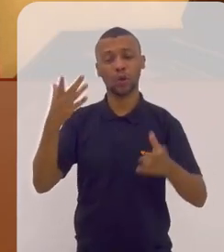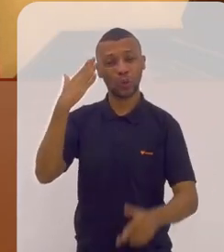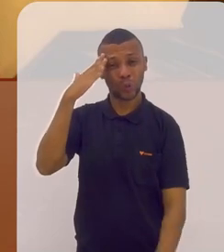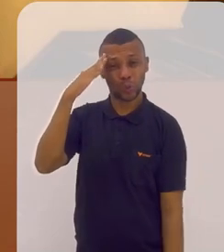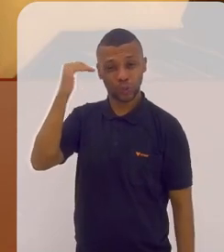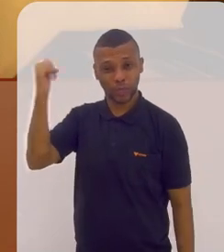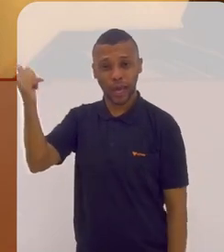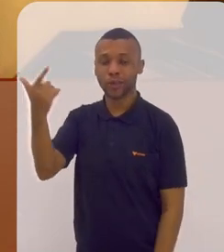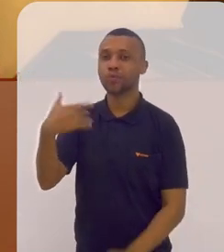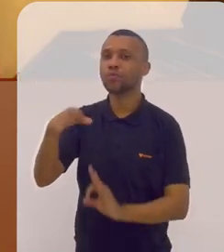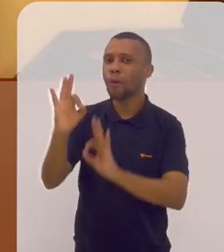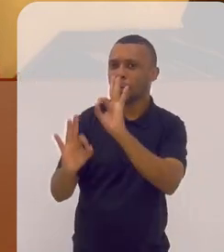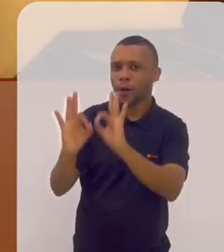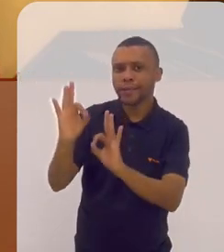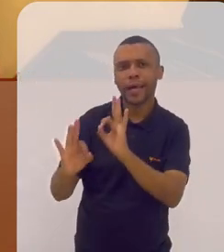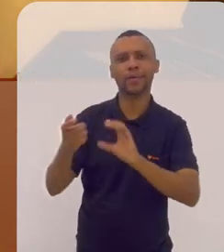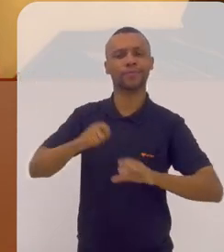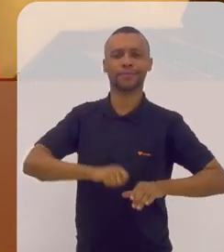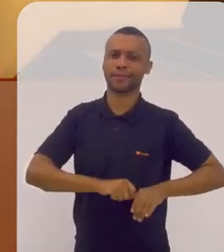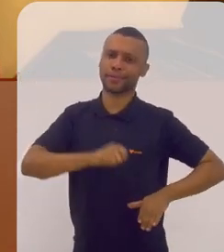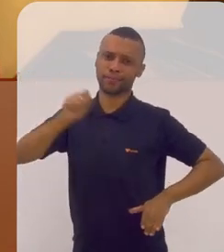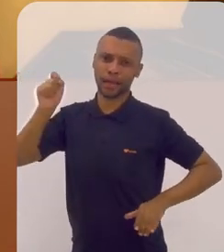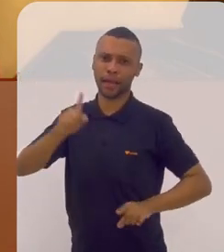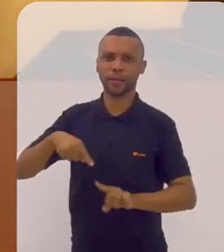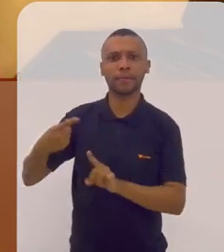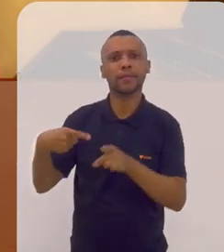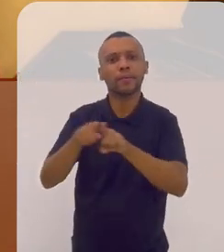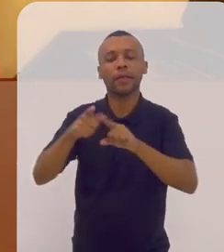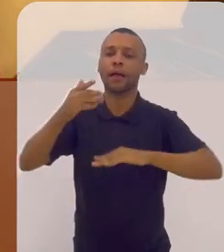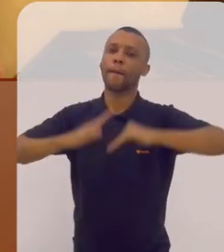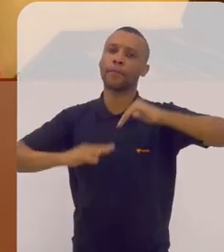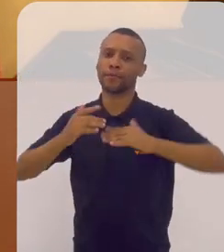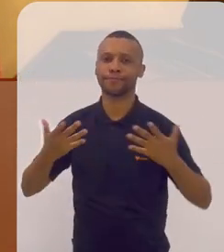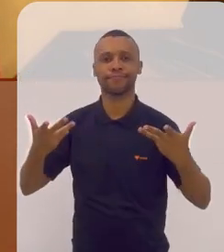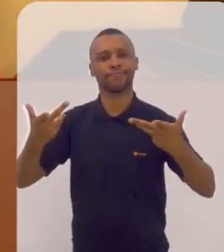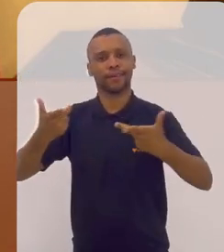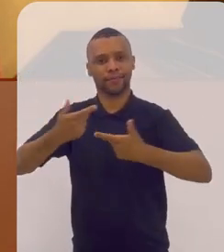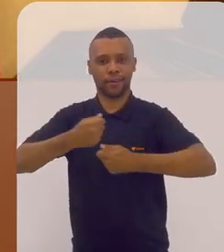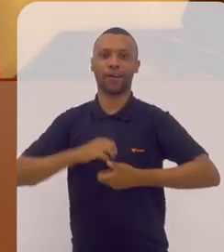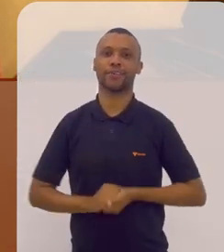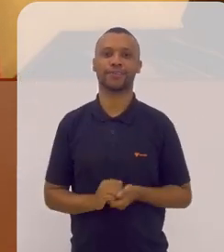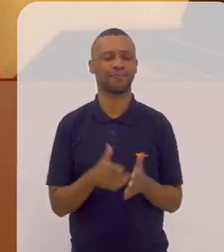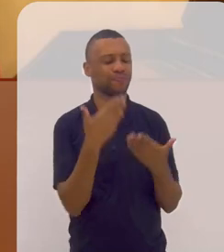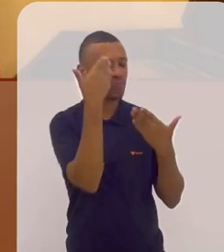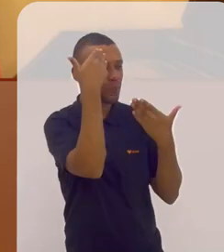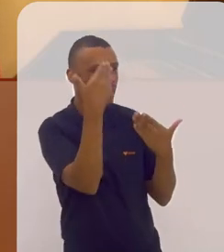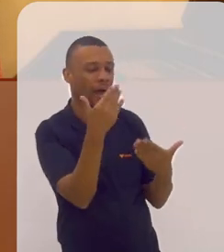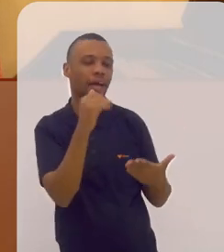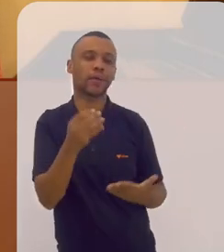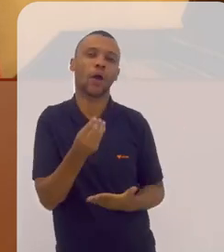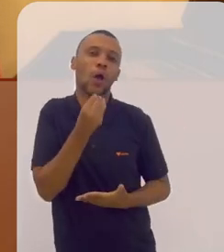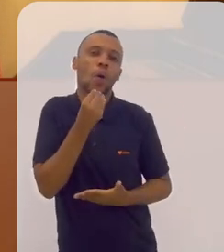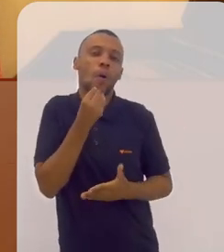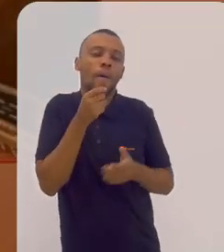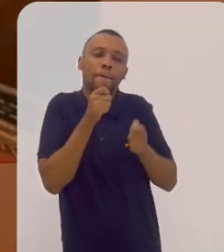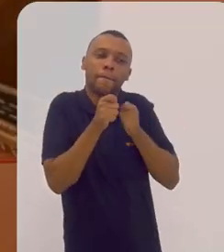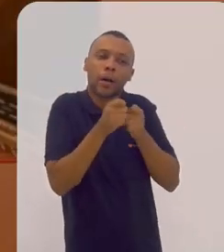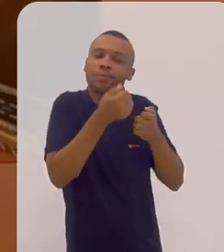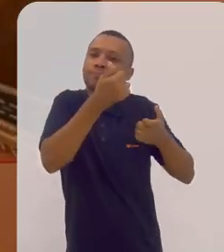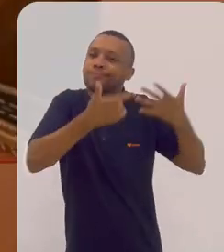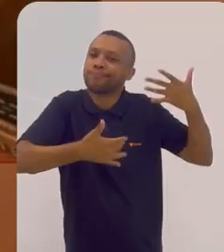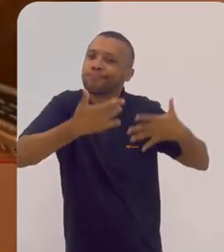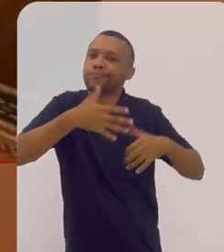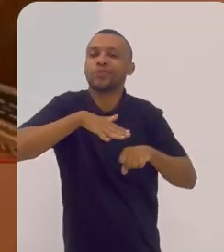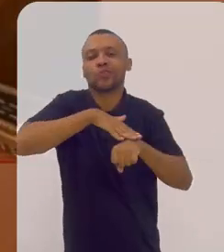sucesso no projeto da independência e nessa carreira maravilhosa muito obrigada por essa